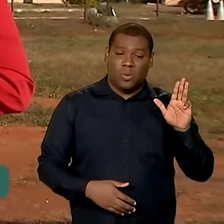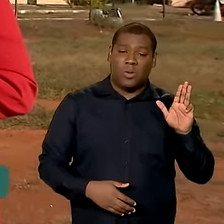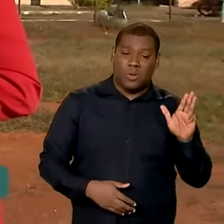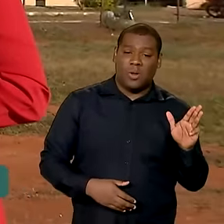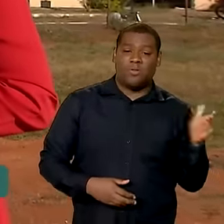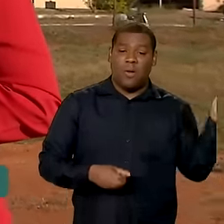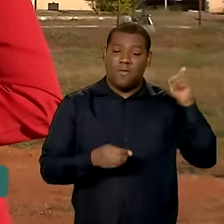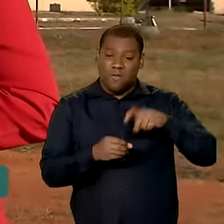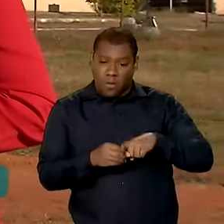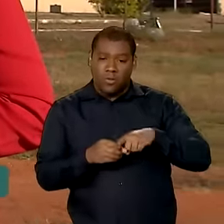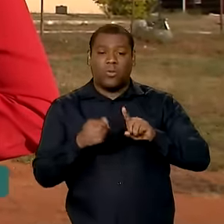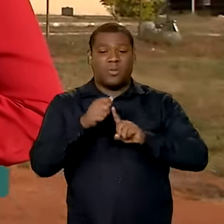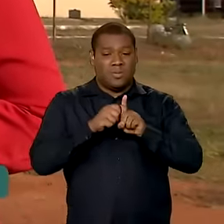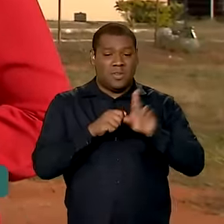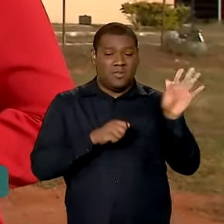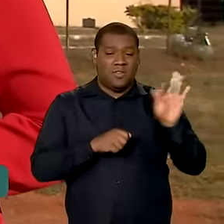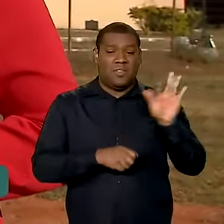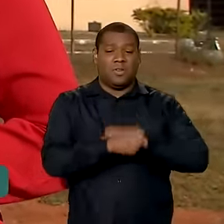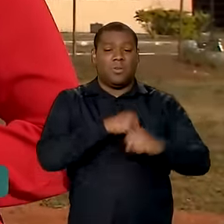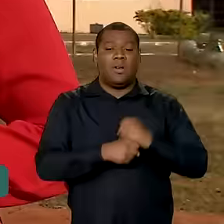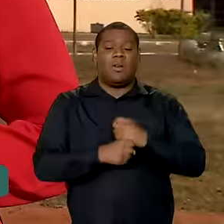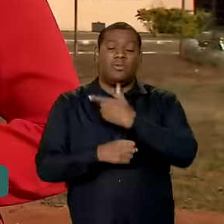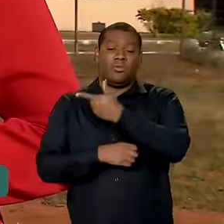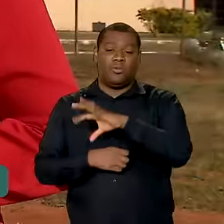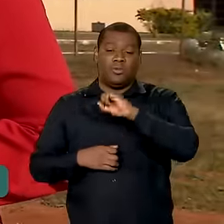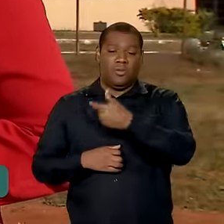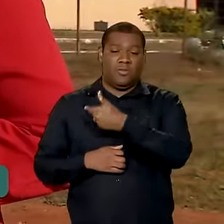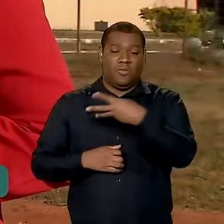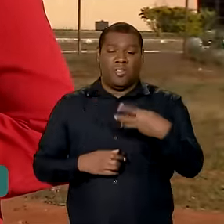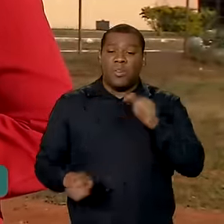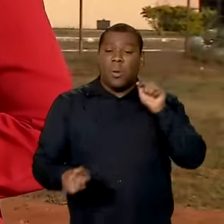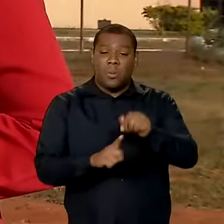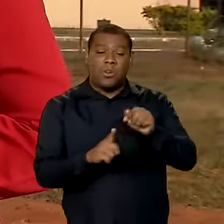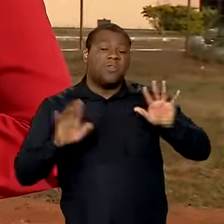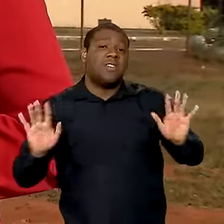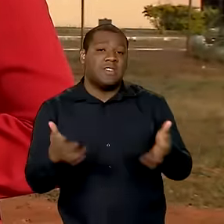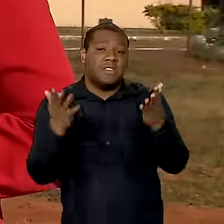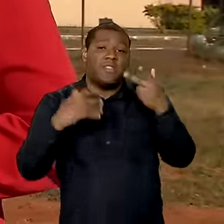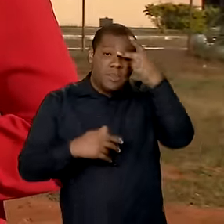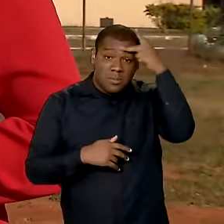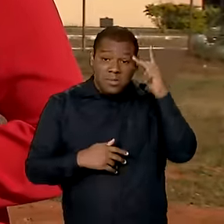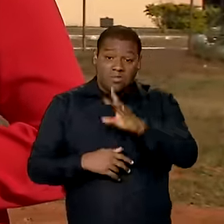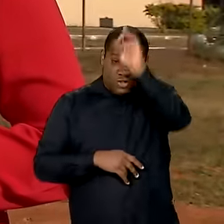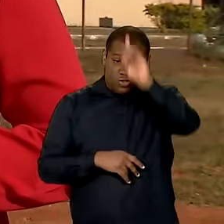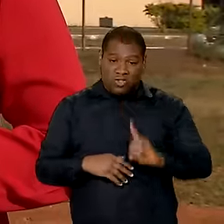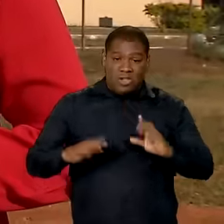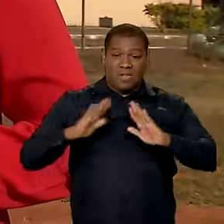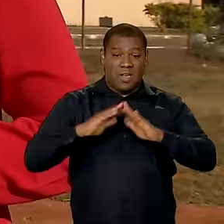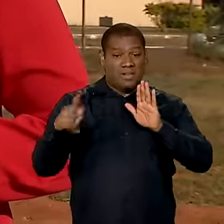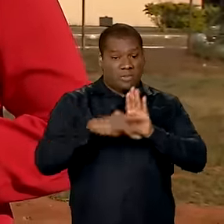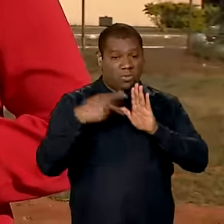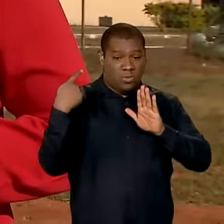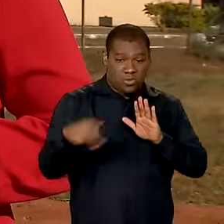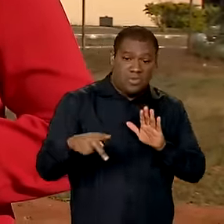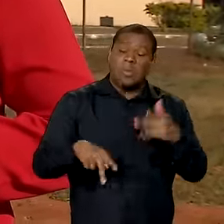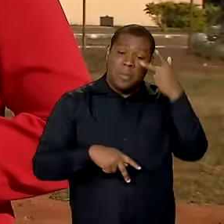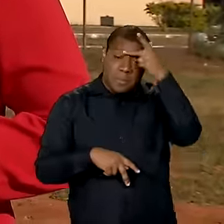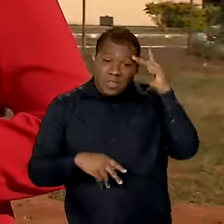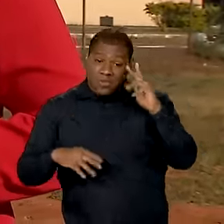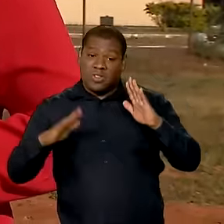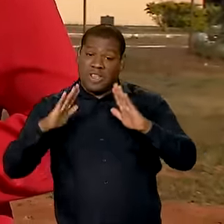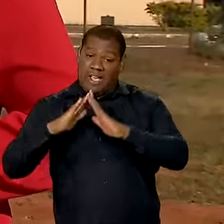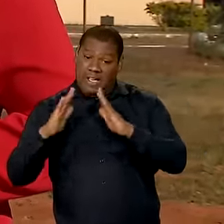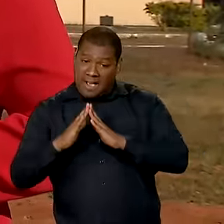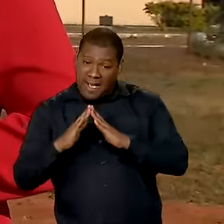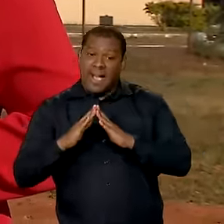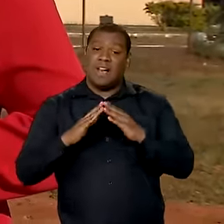O objetivo é promover o direito à moradia a famílias que moram em áreas urbanas e rurais. E a